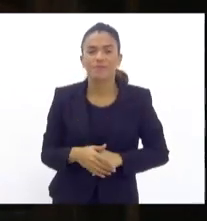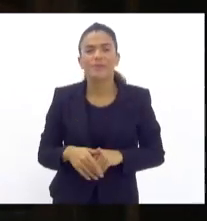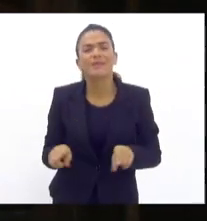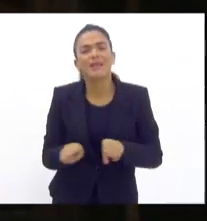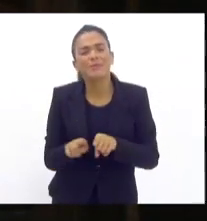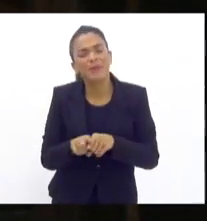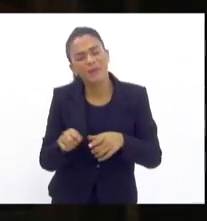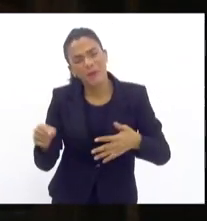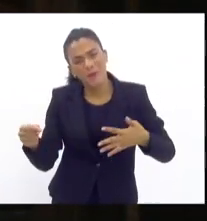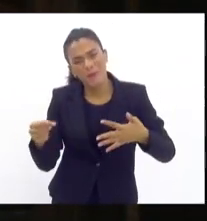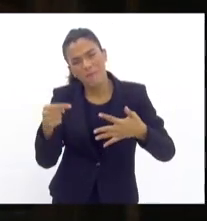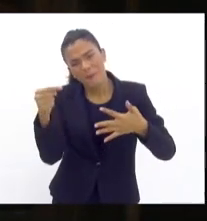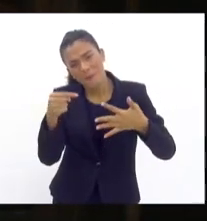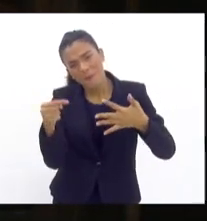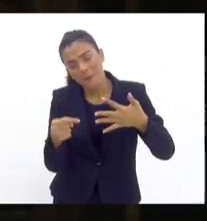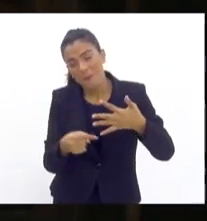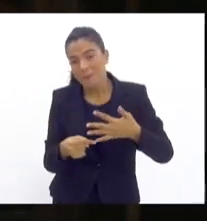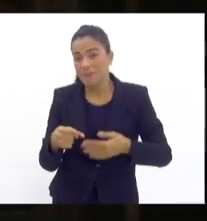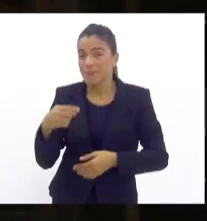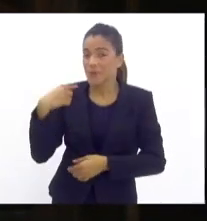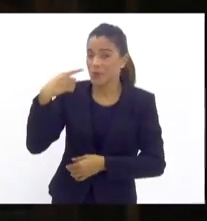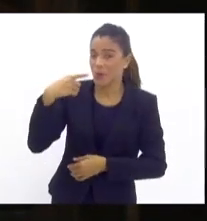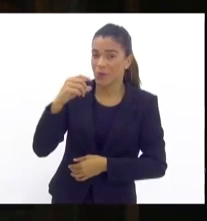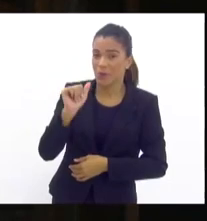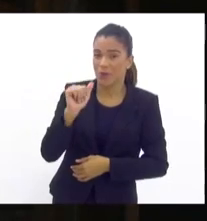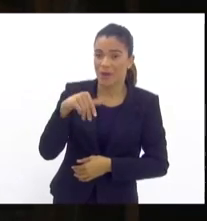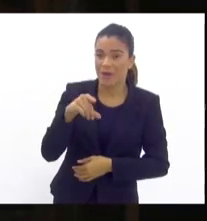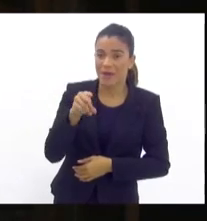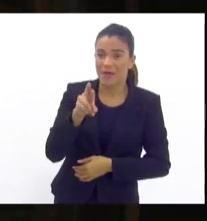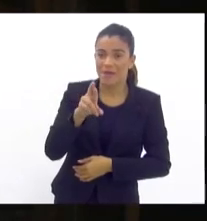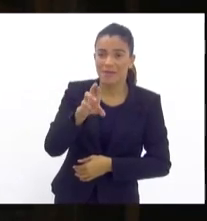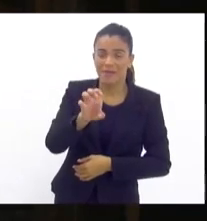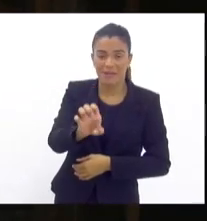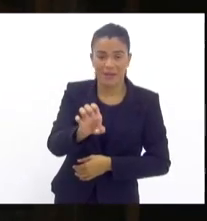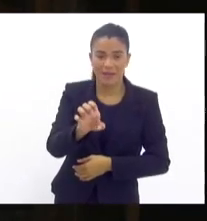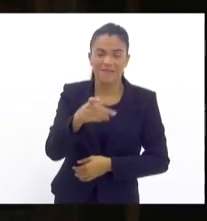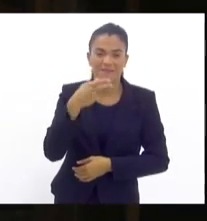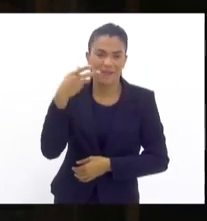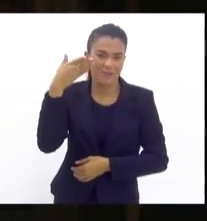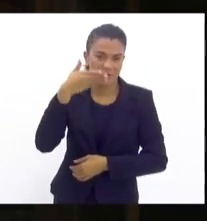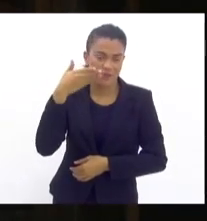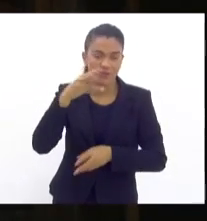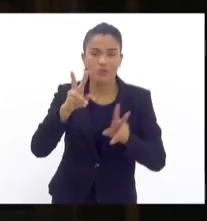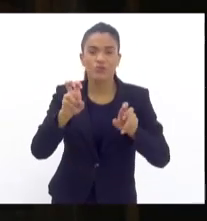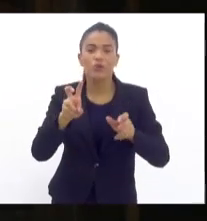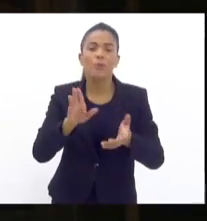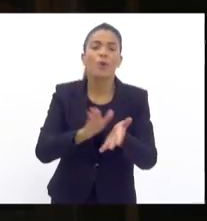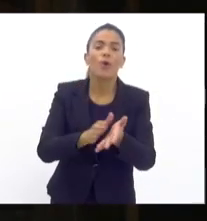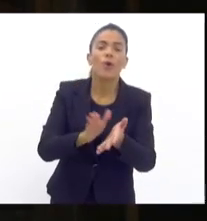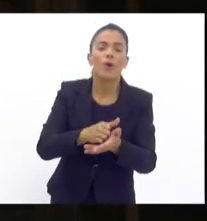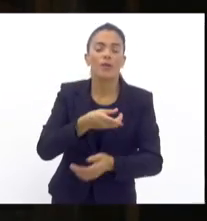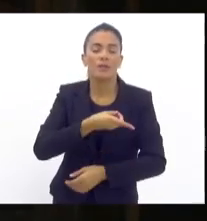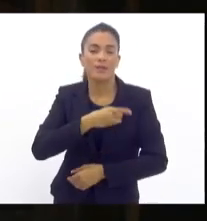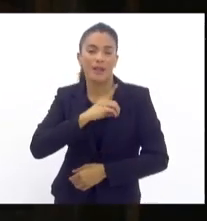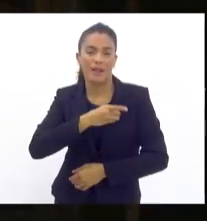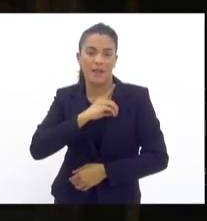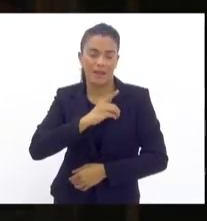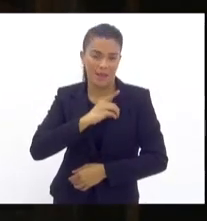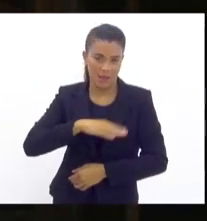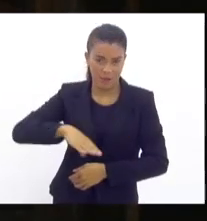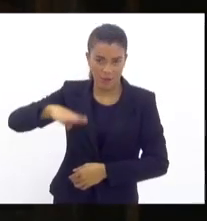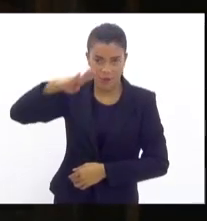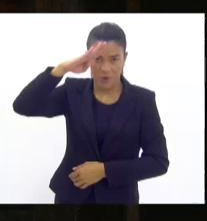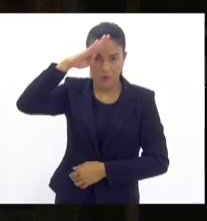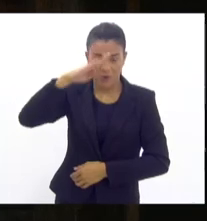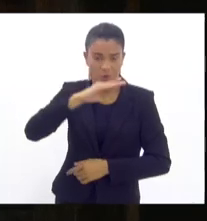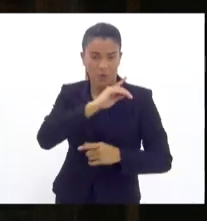pontuação que o ilustre doutor André colocou sobre a questão de cobrança dos delegados e coronéis. Eu vou falar pela Polícia Civil.